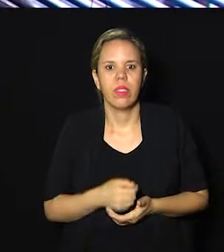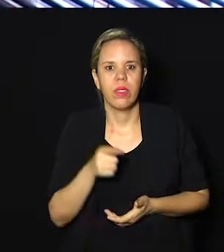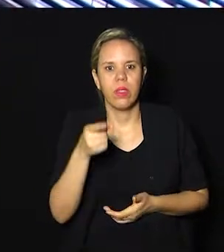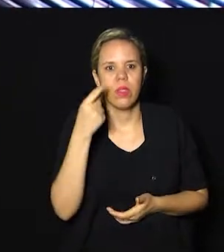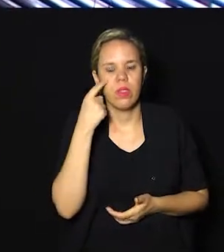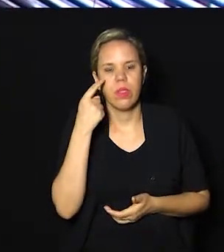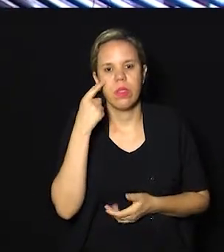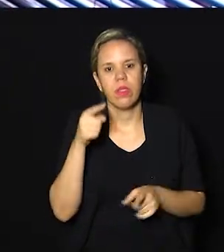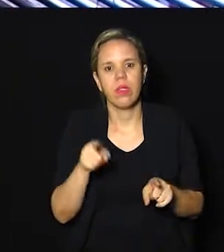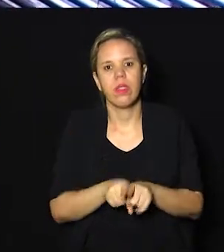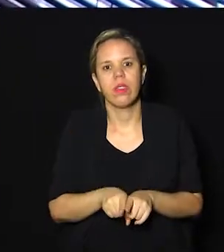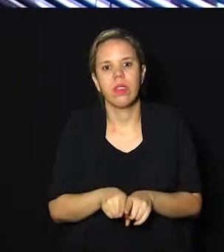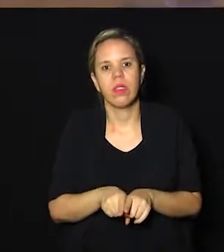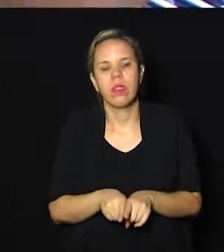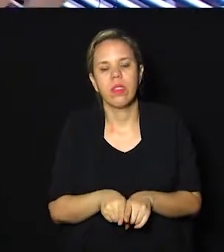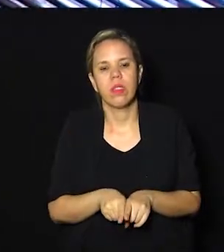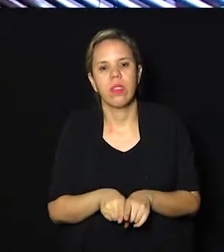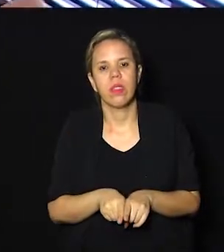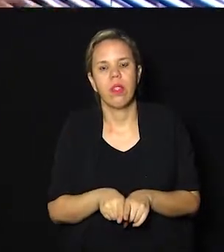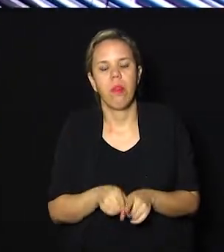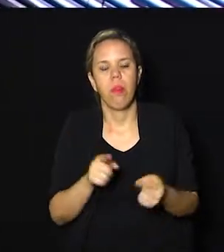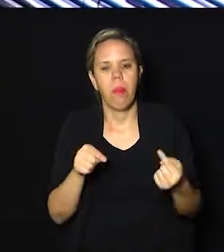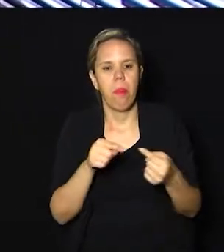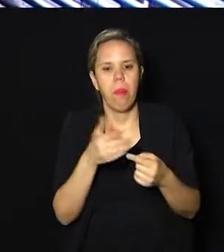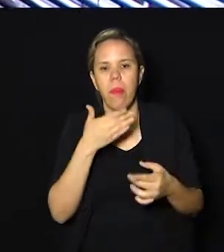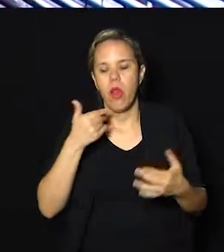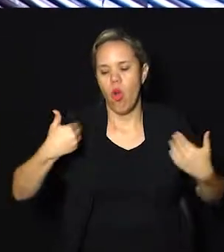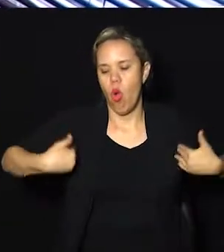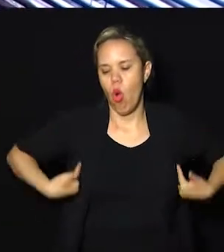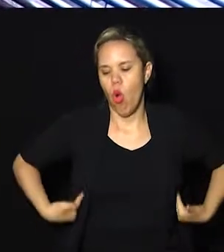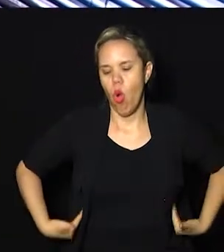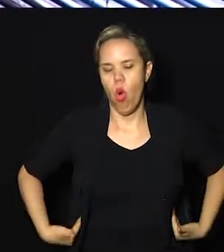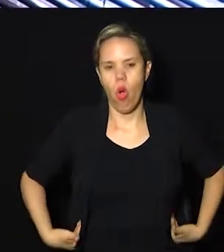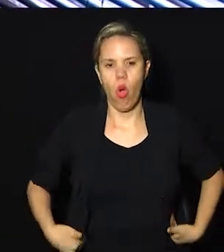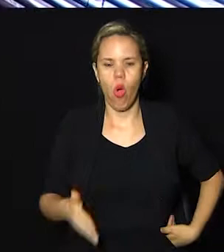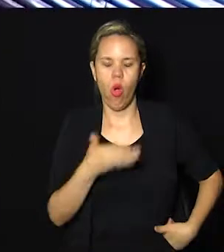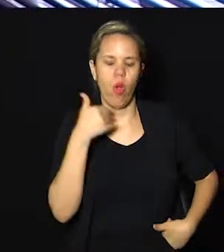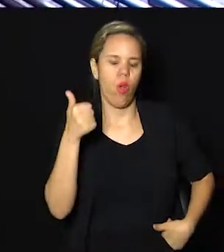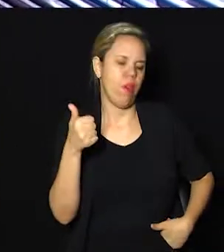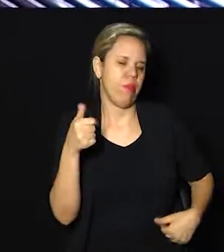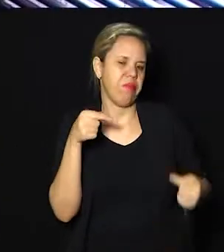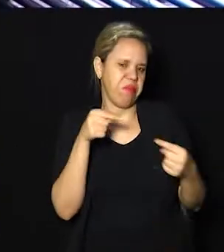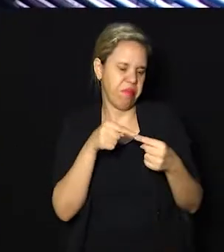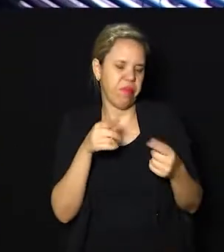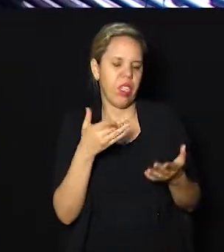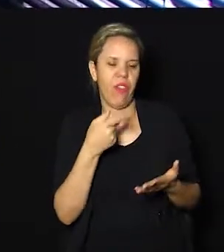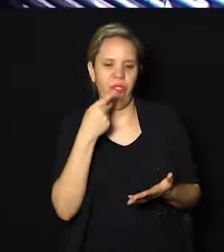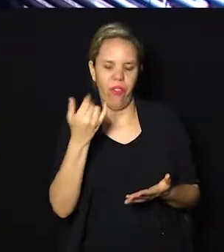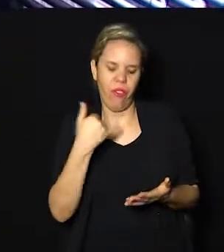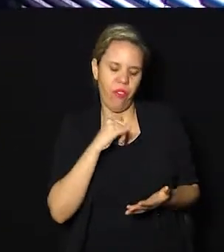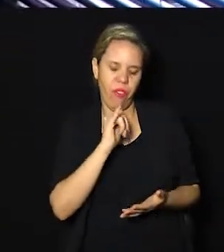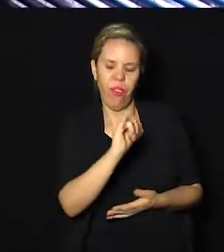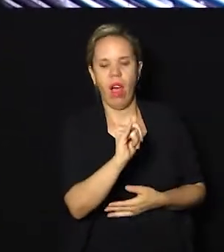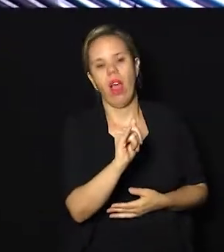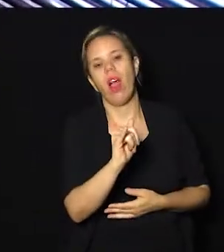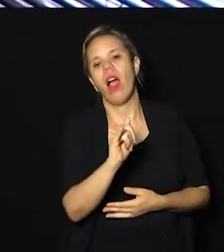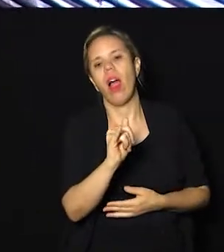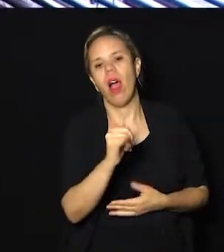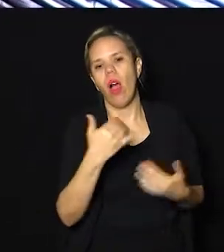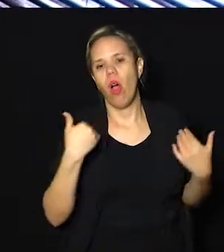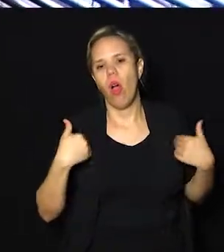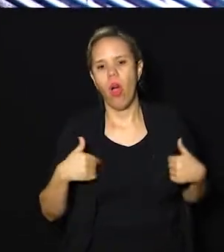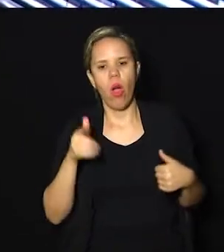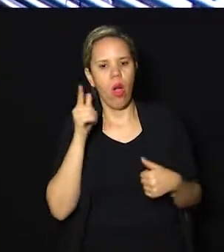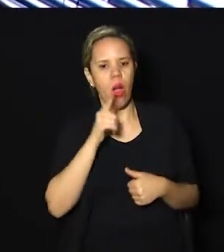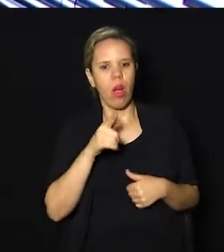você vê também que você harmonizou a coluna, a pessoa tá com uma postura melhor. Ela fala que ela tá com uma postura melhor,